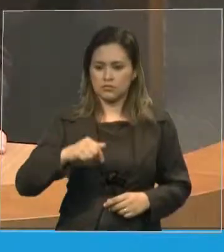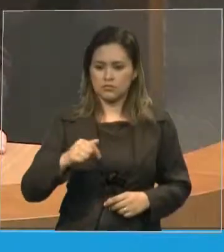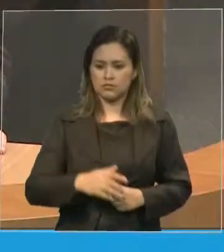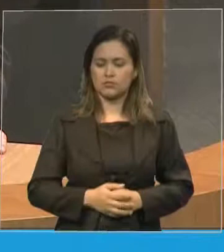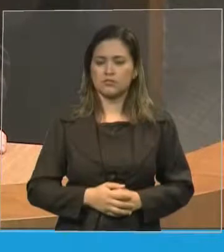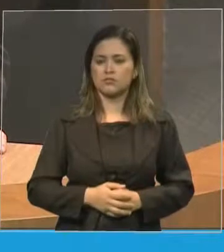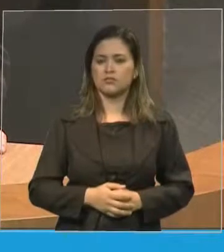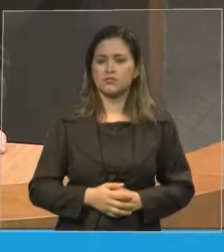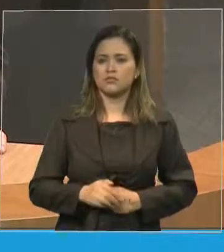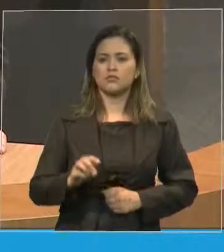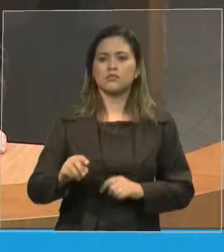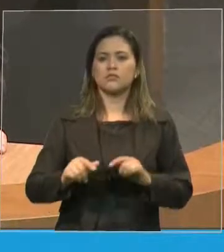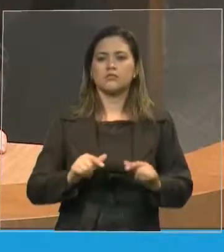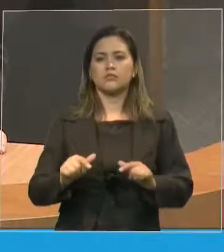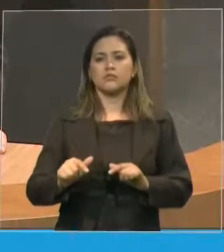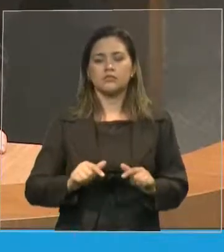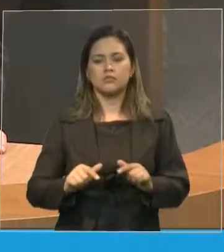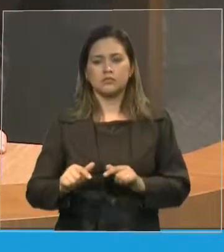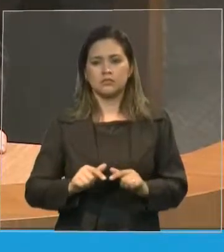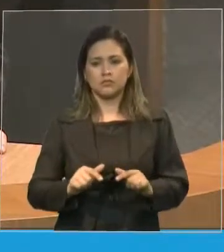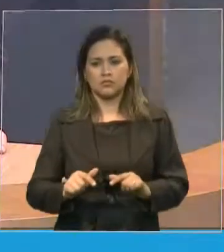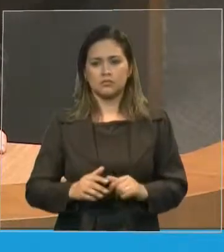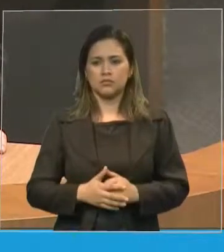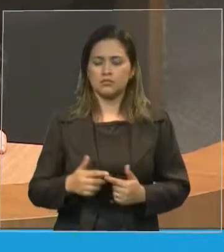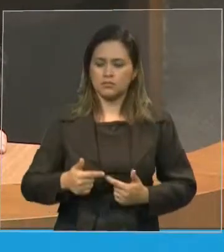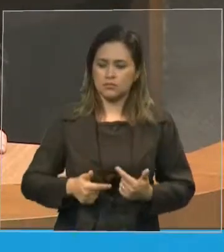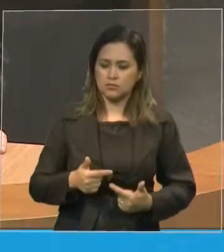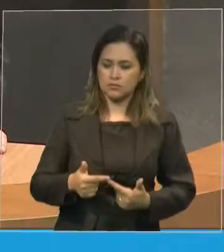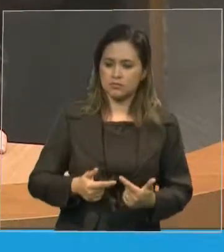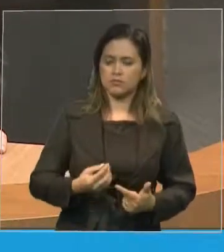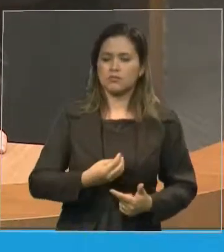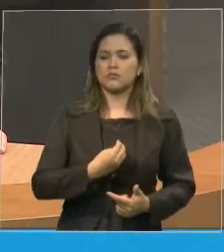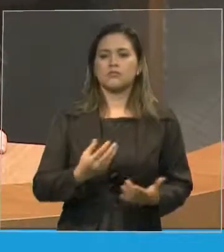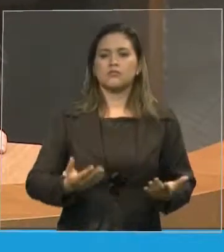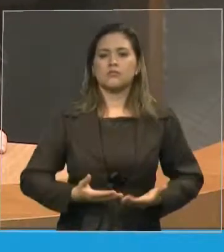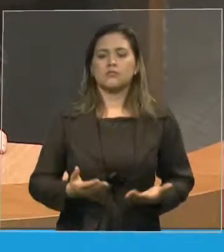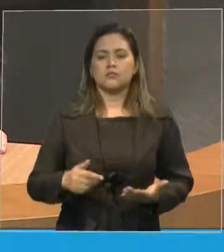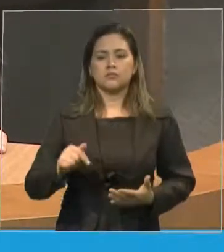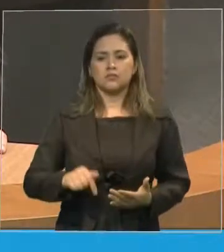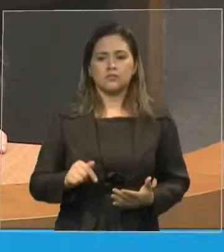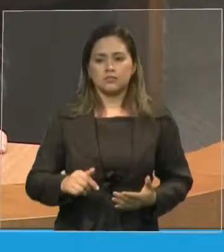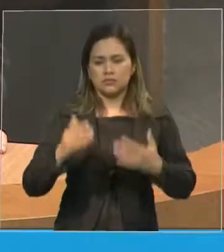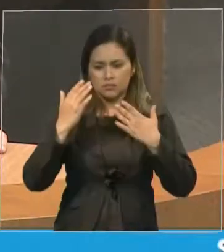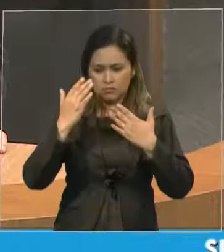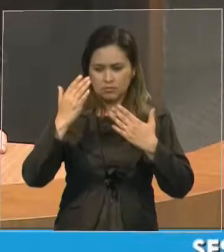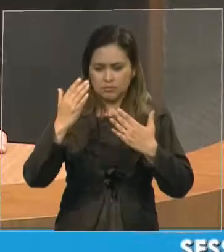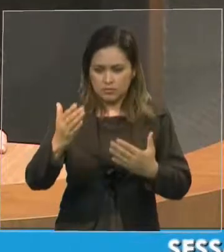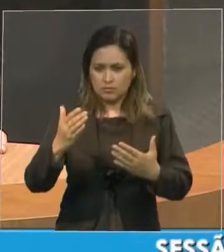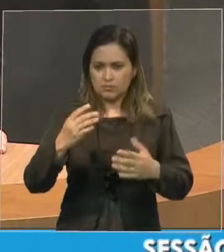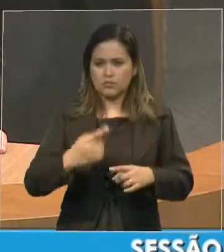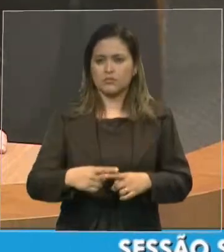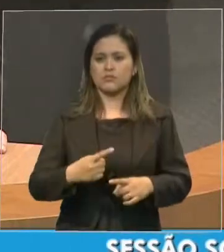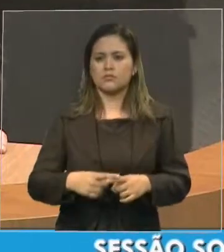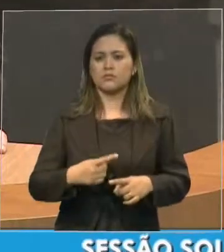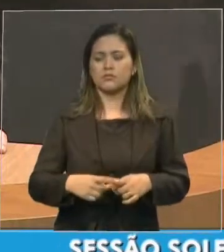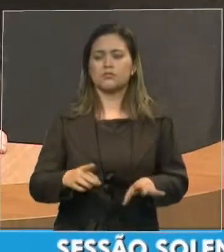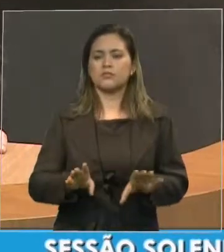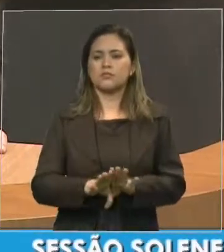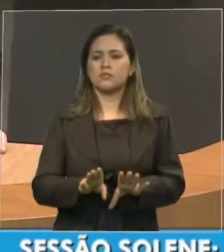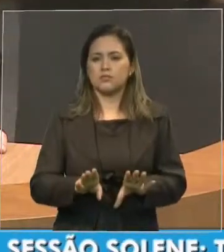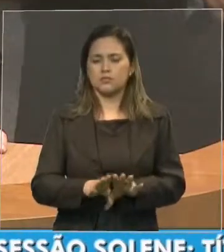os guerreiros que hoje estão aqui presente eu agradeço que faz parte desse projeto